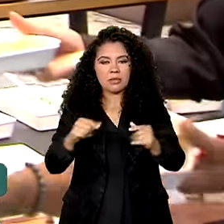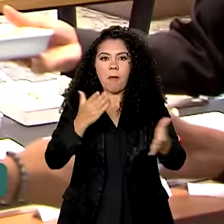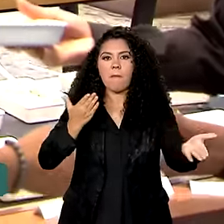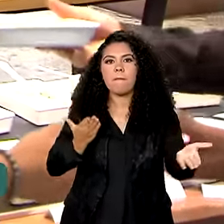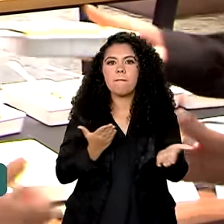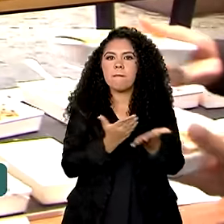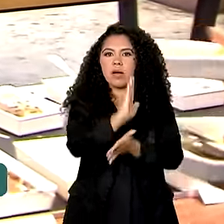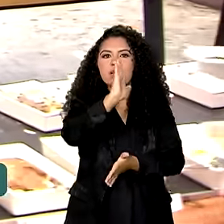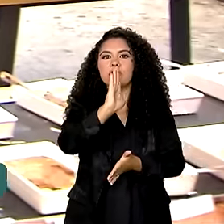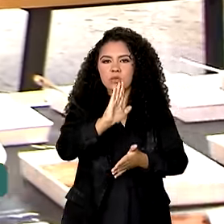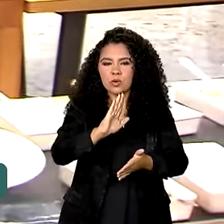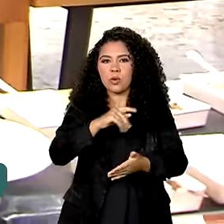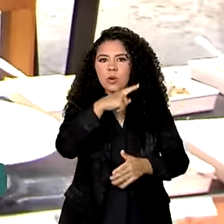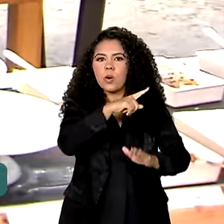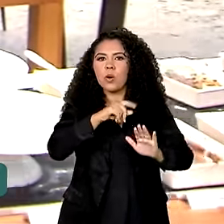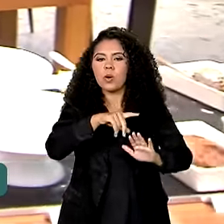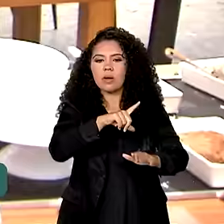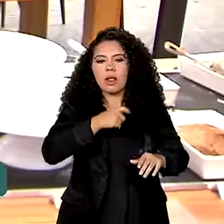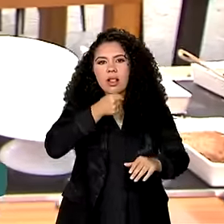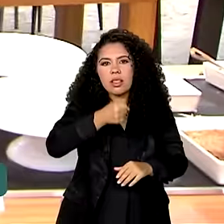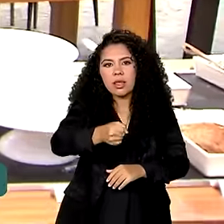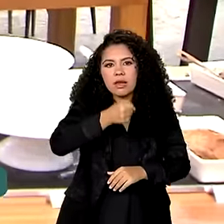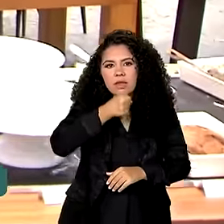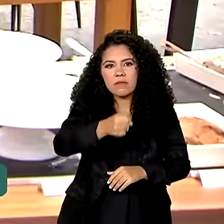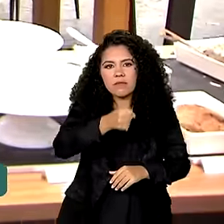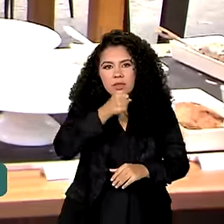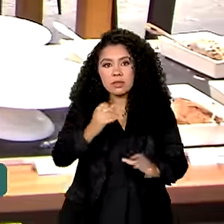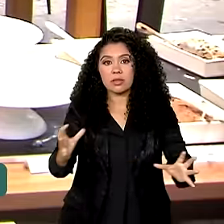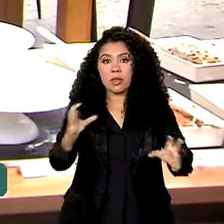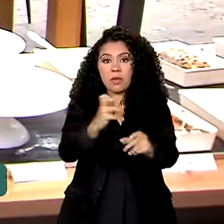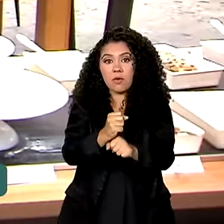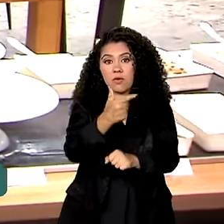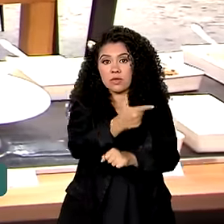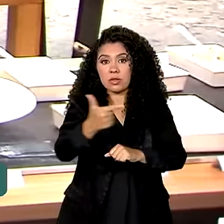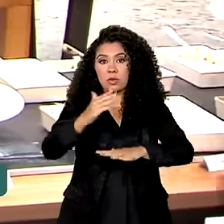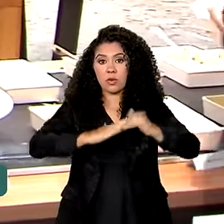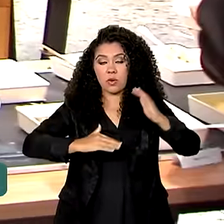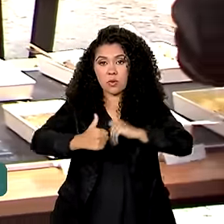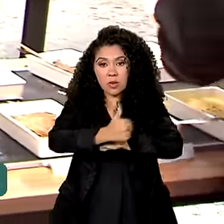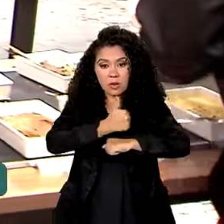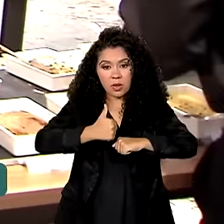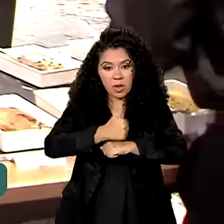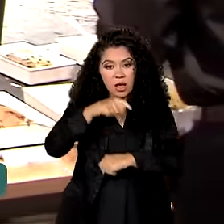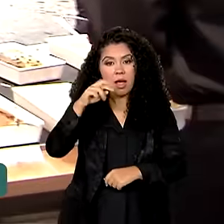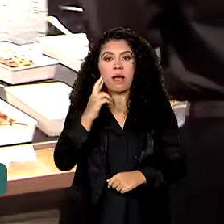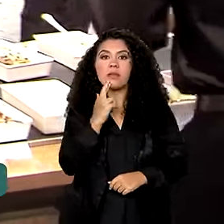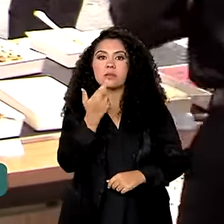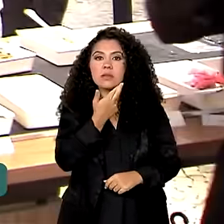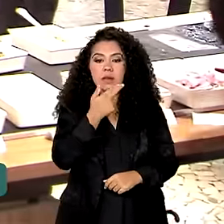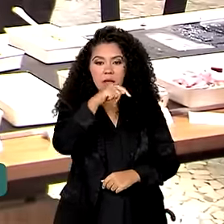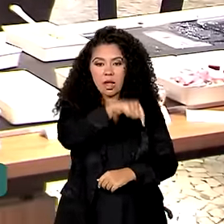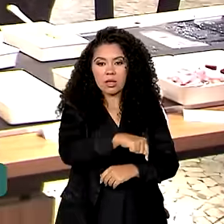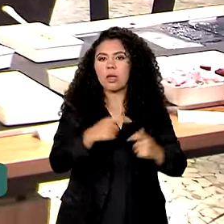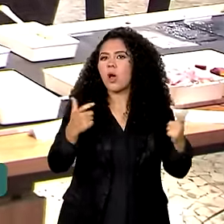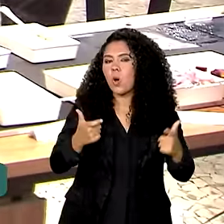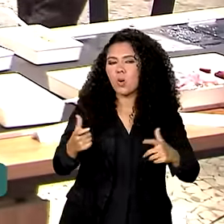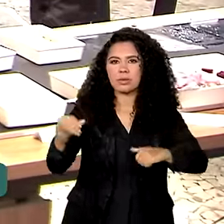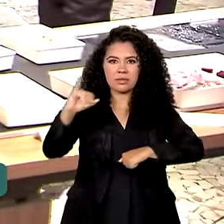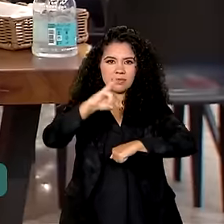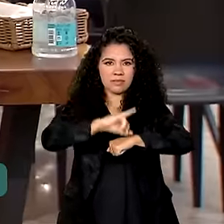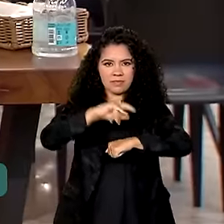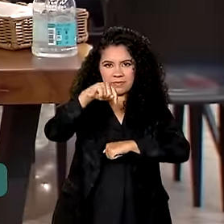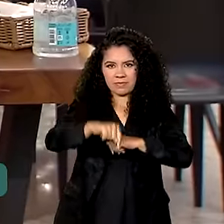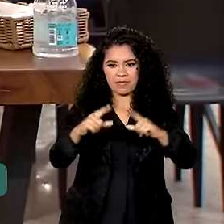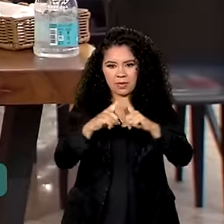seletivo para gerenciar uma equipe de 22 profissionais neste restaurante, no centro da capital federal.